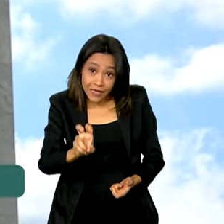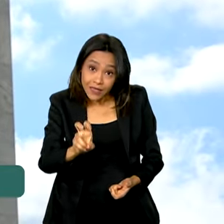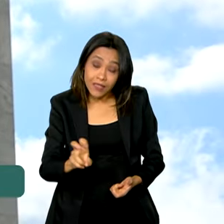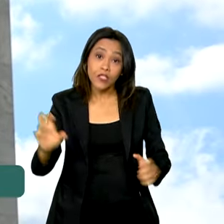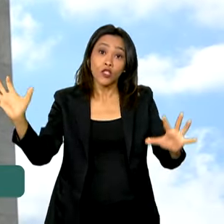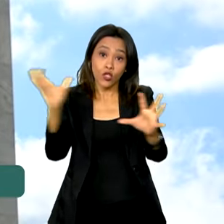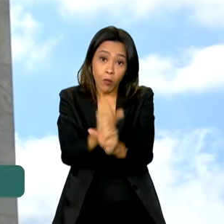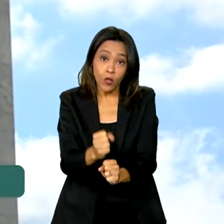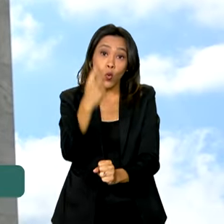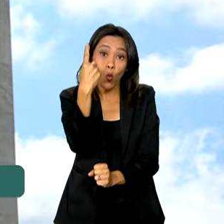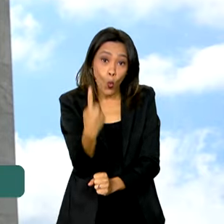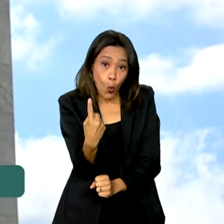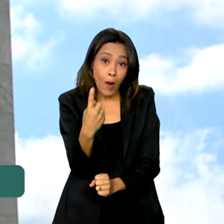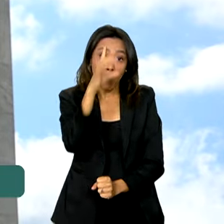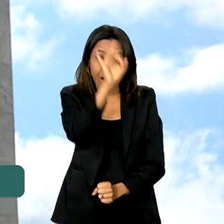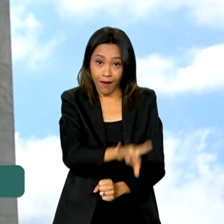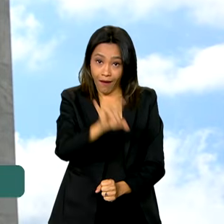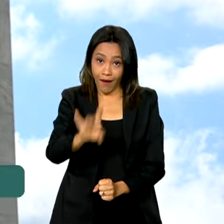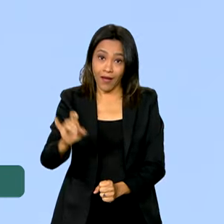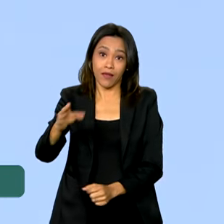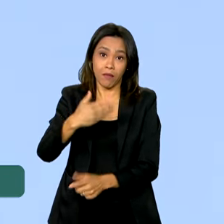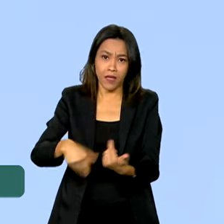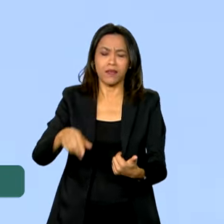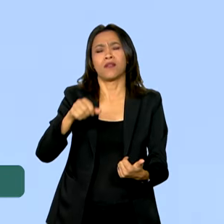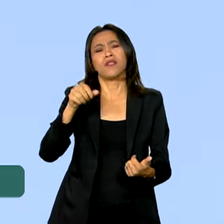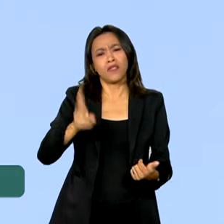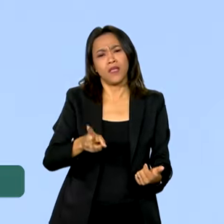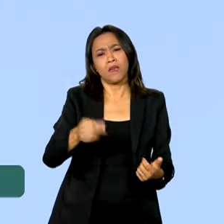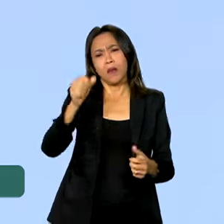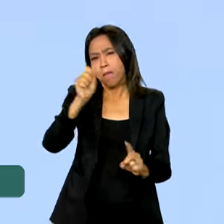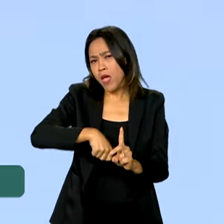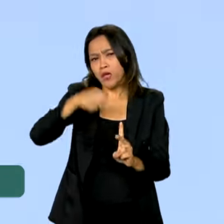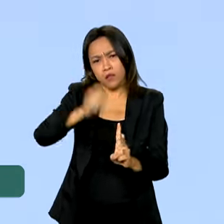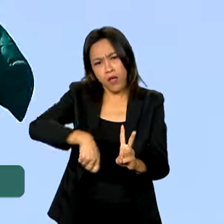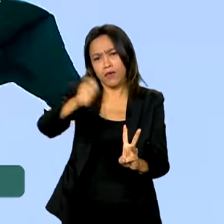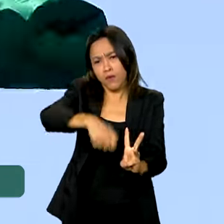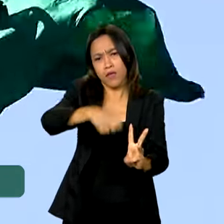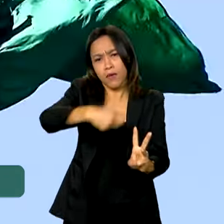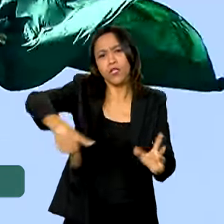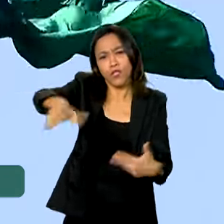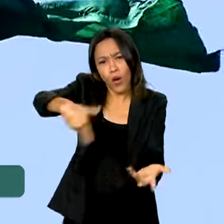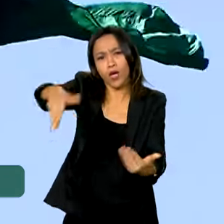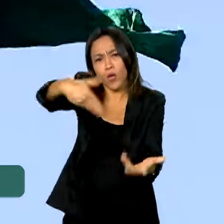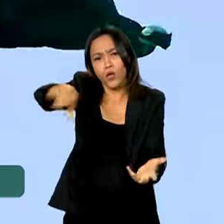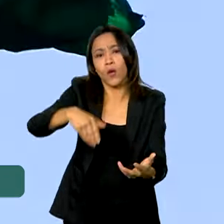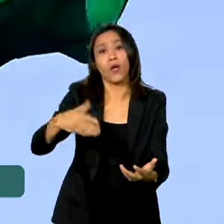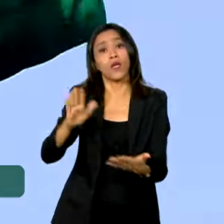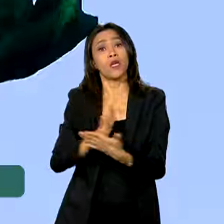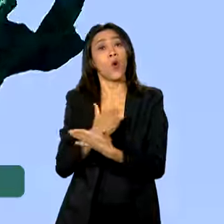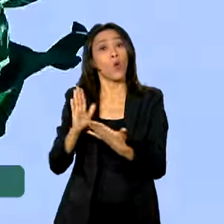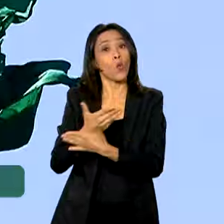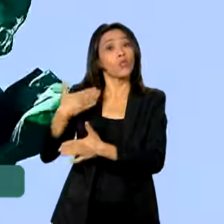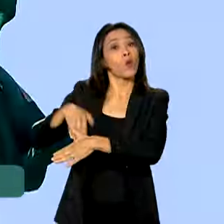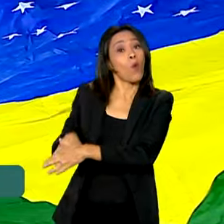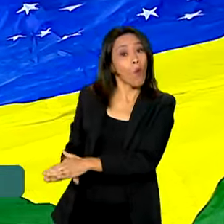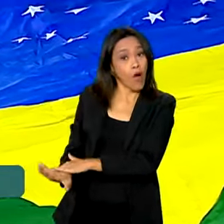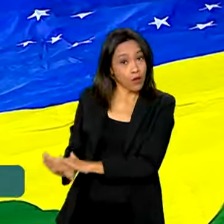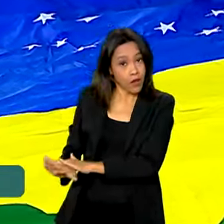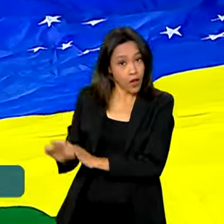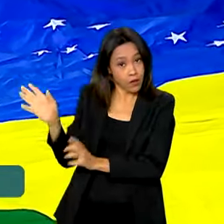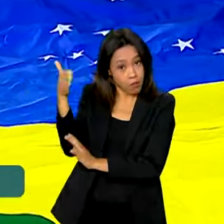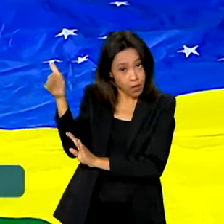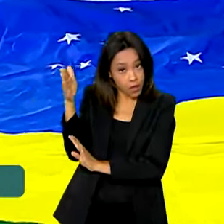mês, já que mensalmente é realizada a troca, e outras três de reserva, caso alguma delas rasgue. Cada